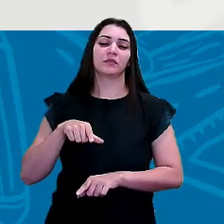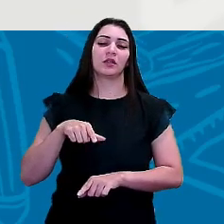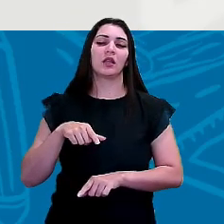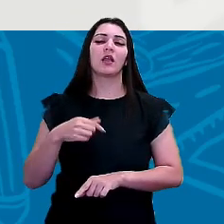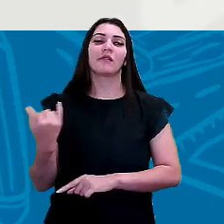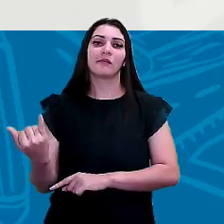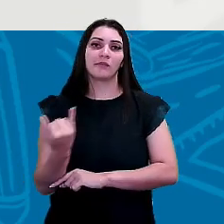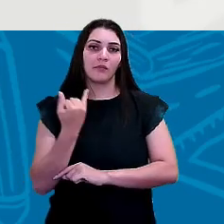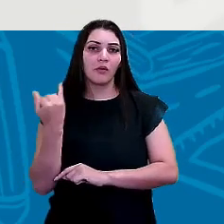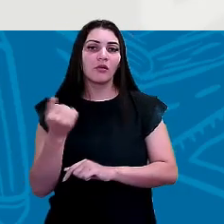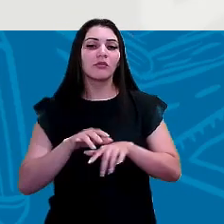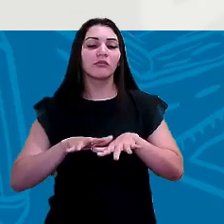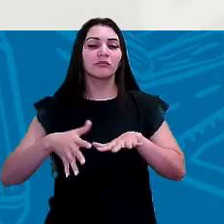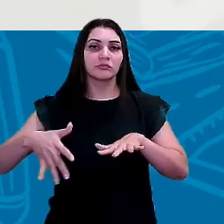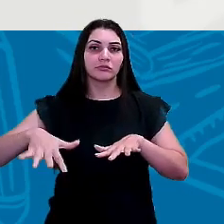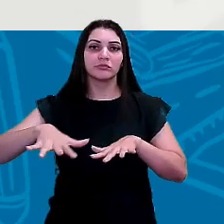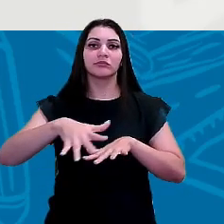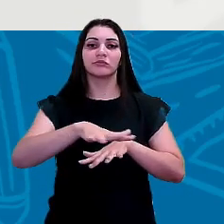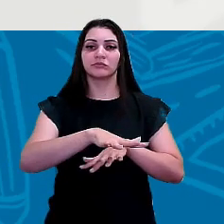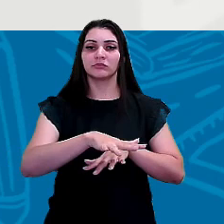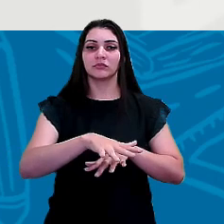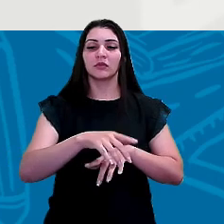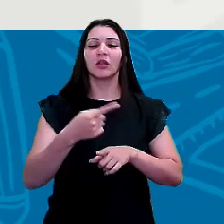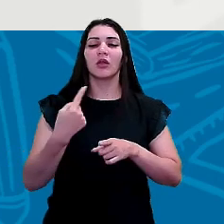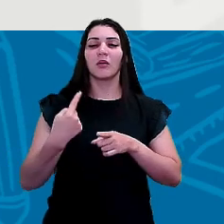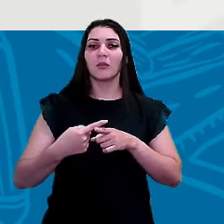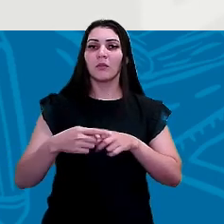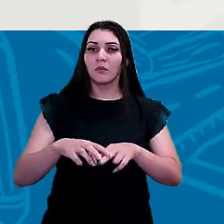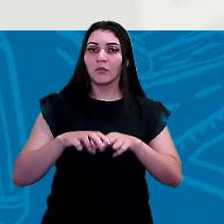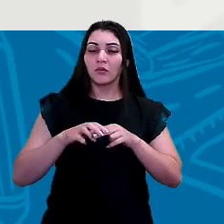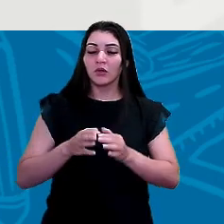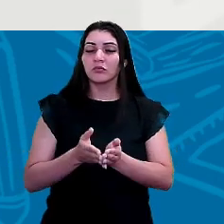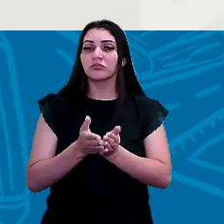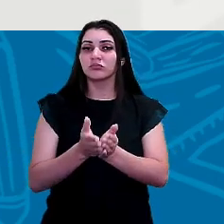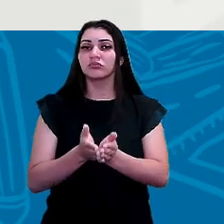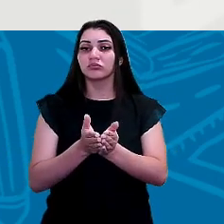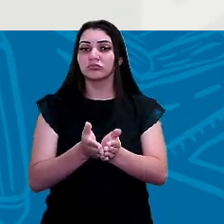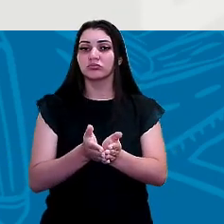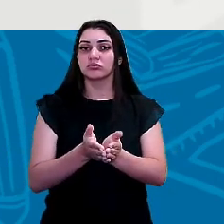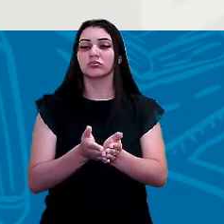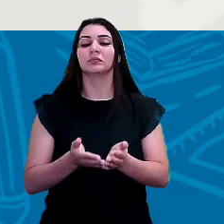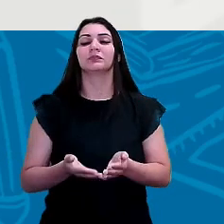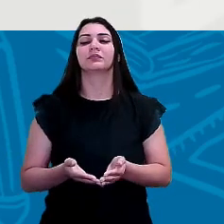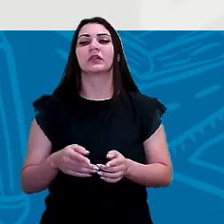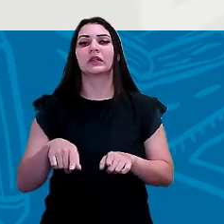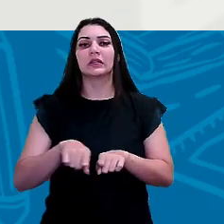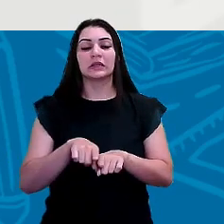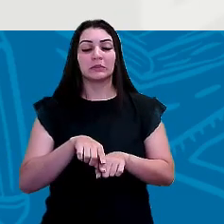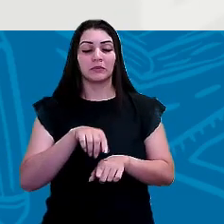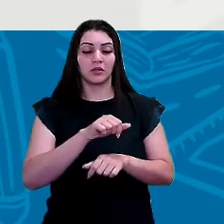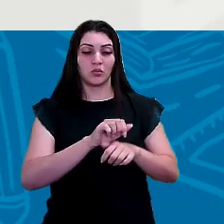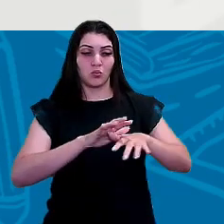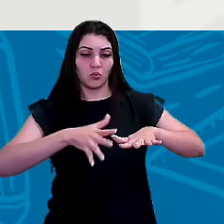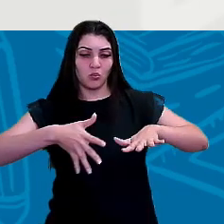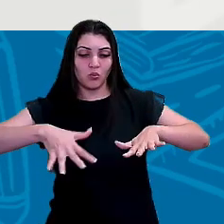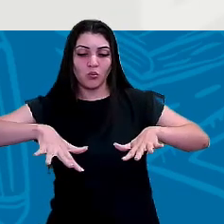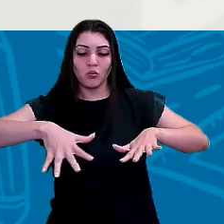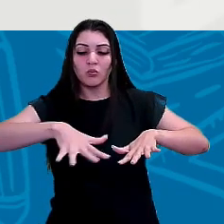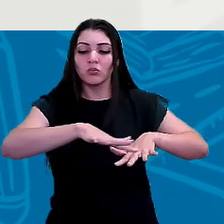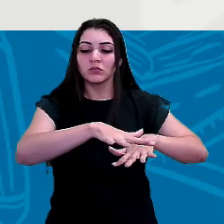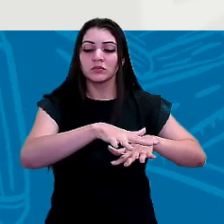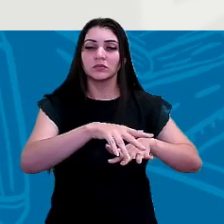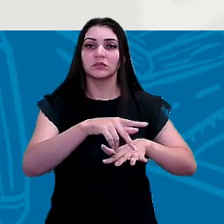bastante importante por ser uma importante rota de tráfego. E o Oceano Pacífico, que é outro destaque,